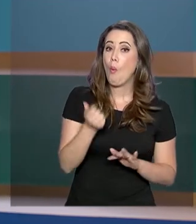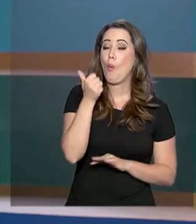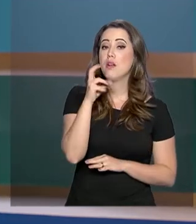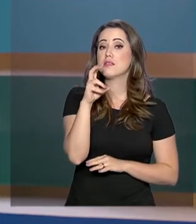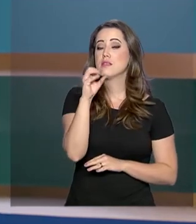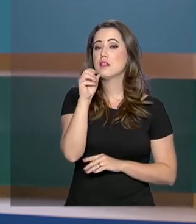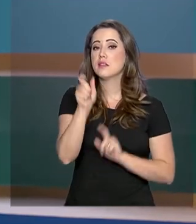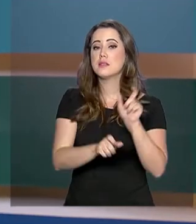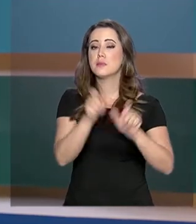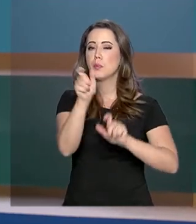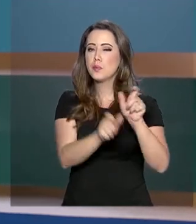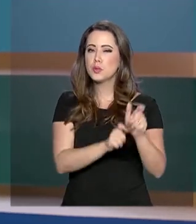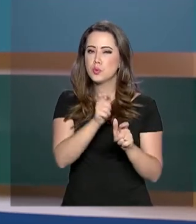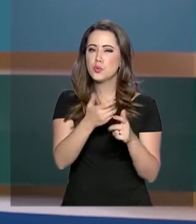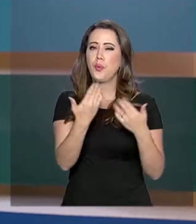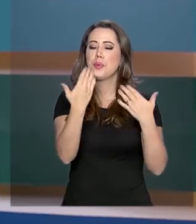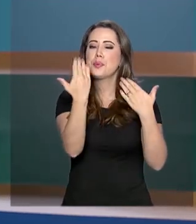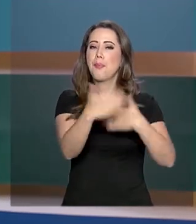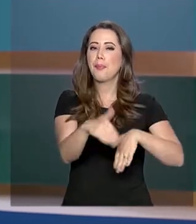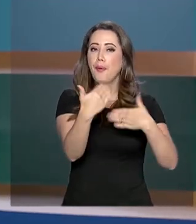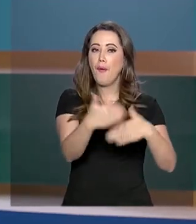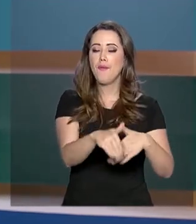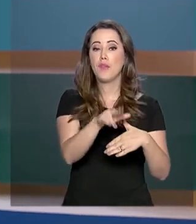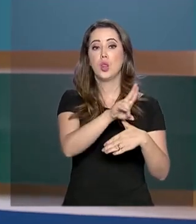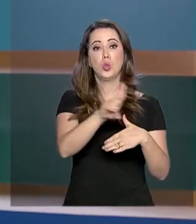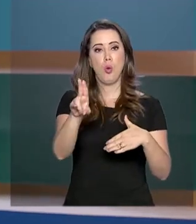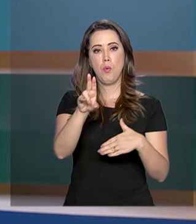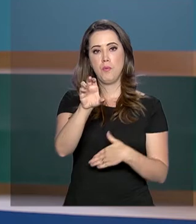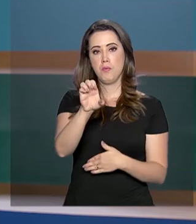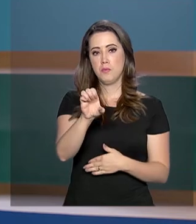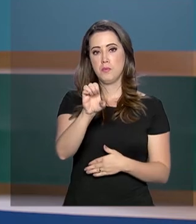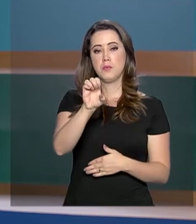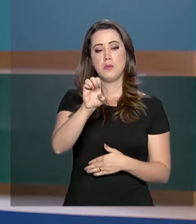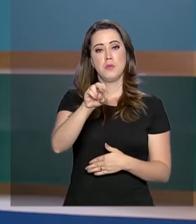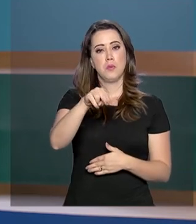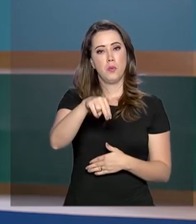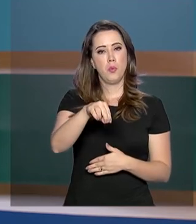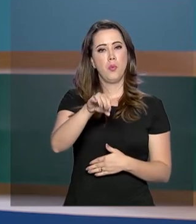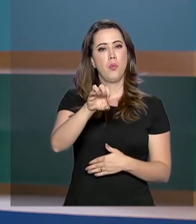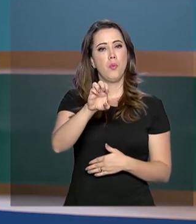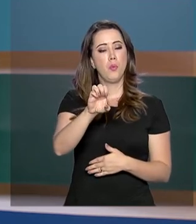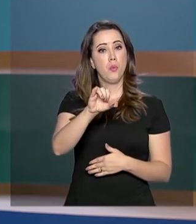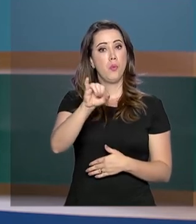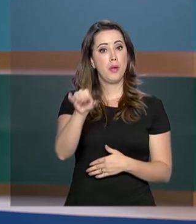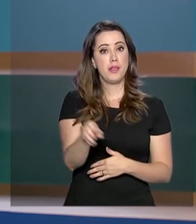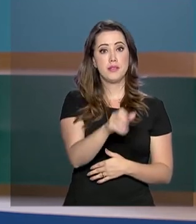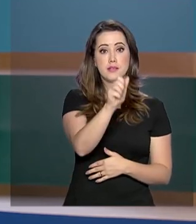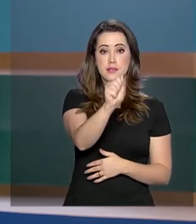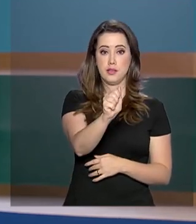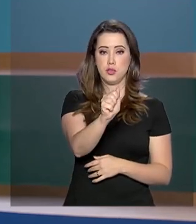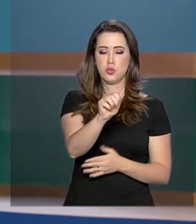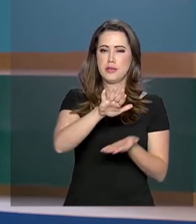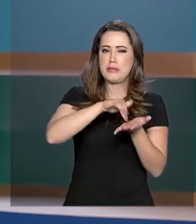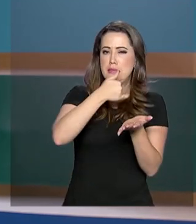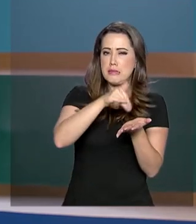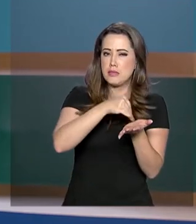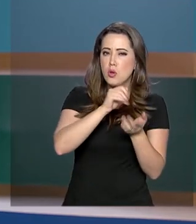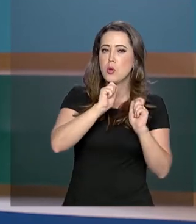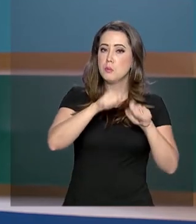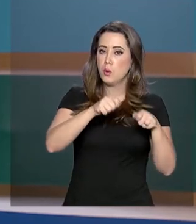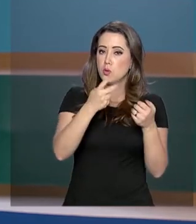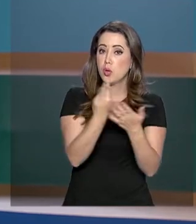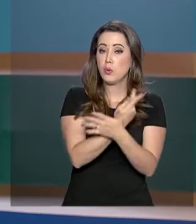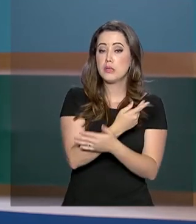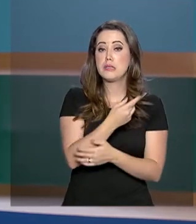para o Exame Nacional para a Certificação de Competências de Jovens e Adultos apenas no primeiro dia. As inscrições podem ser